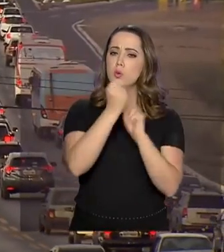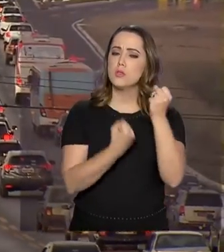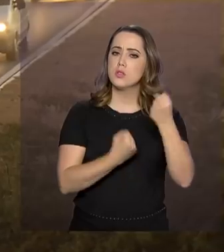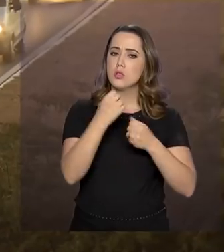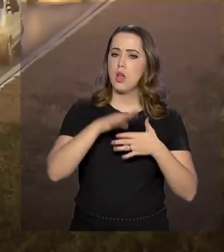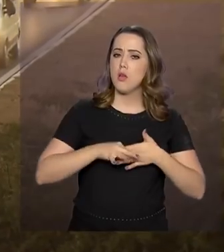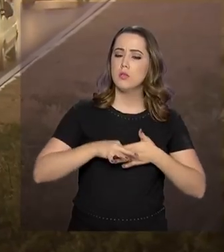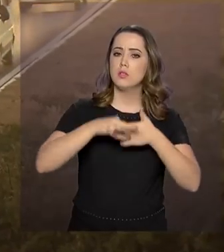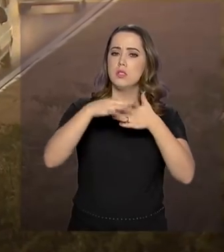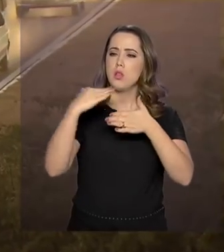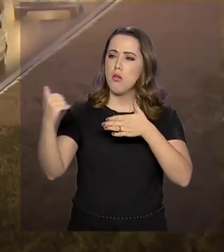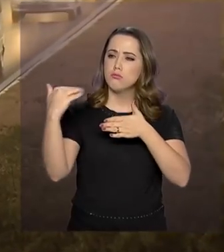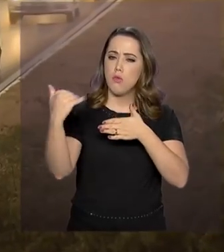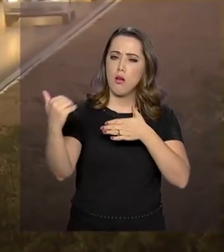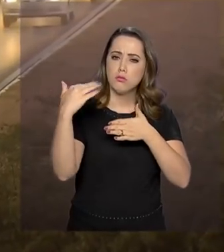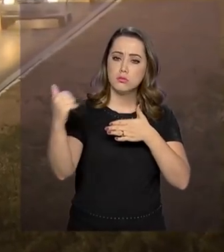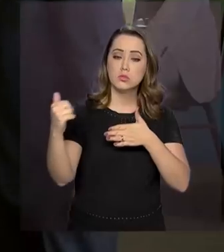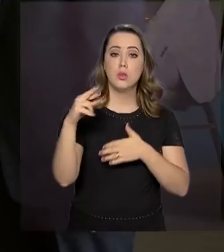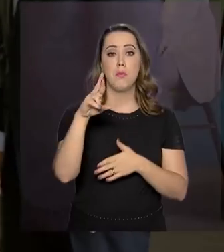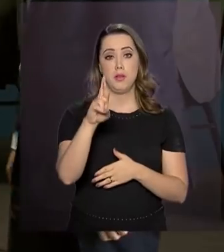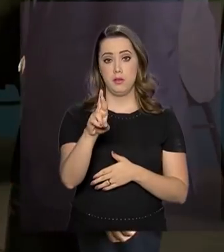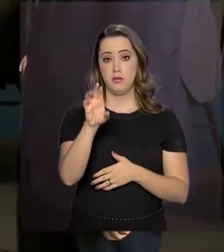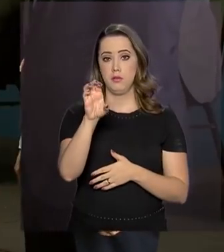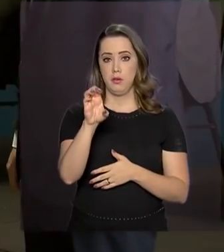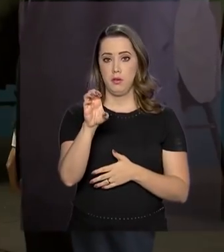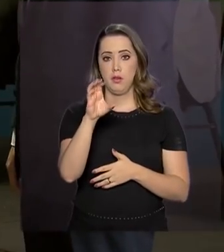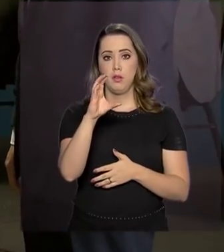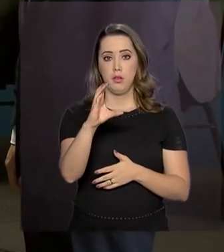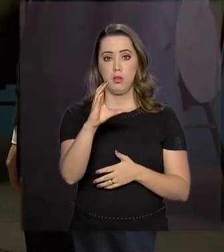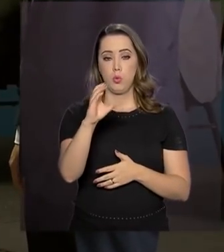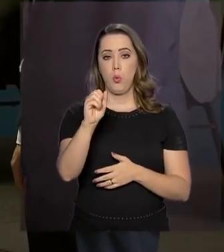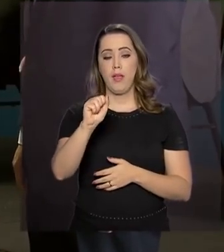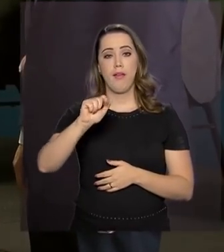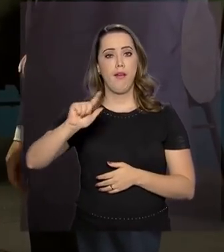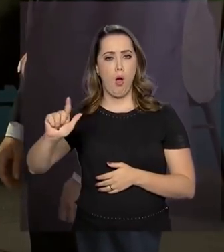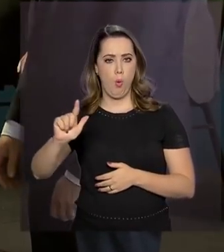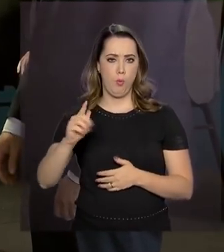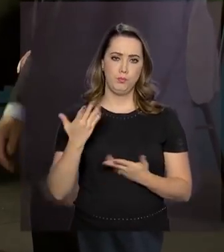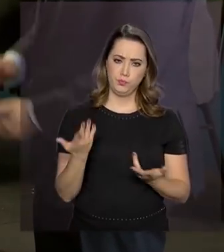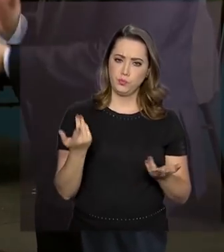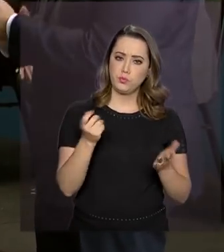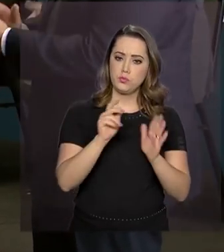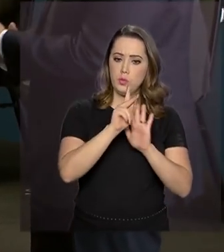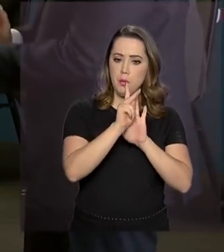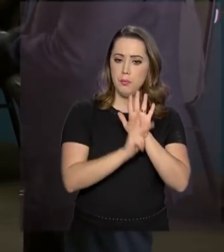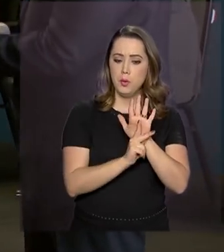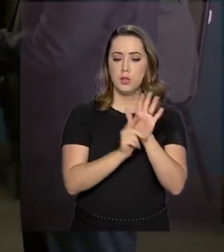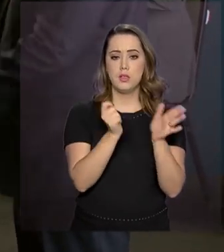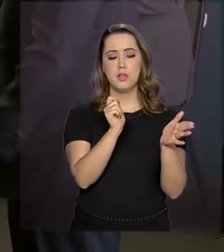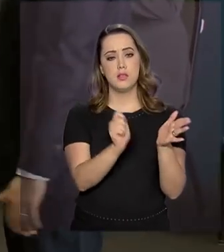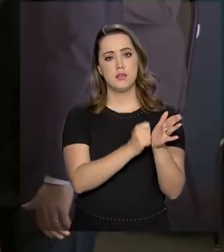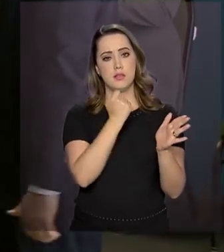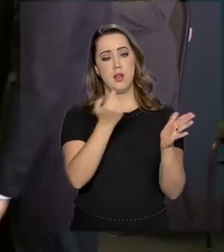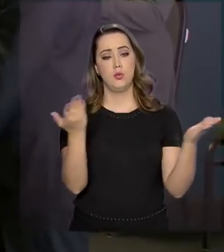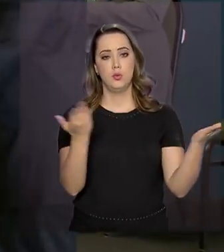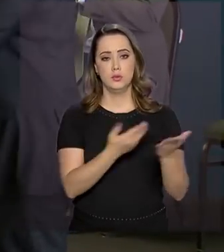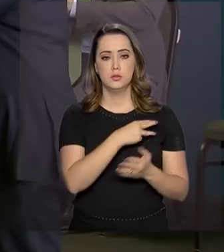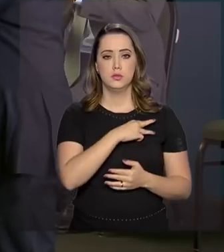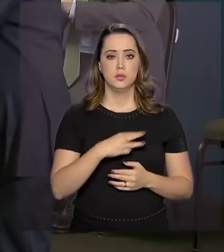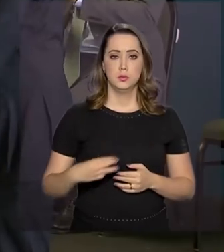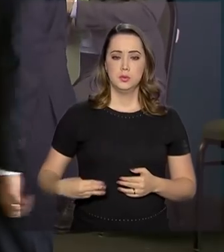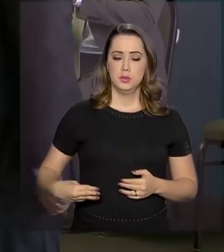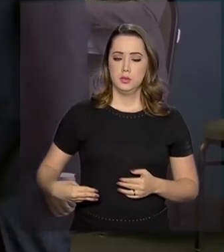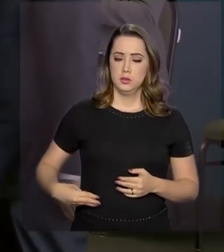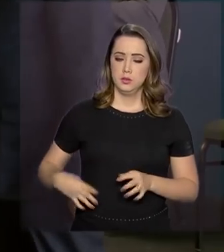liderando o chamamento para o RICAL. E portaria nesse sentido foi assinada hoje entre o Ministério da Justiça e Segurança